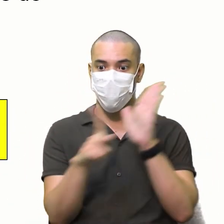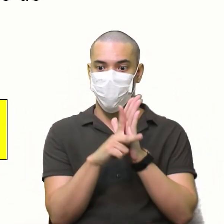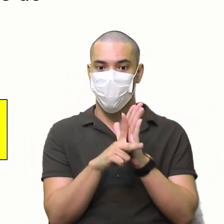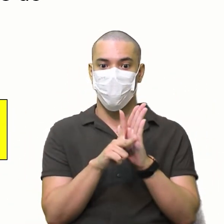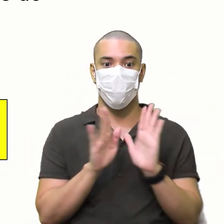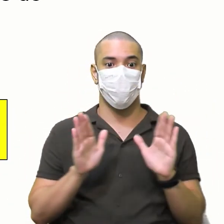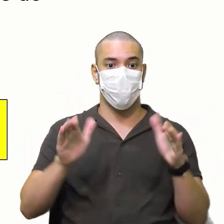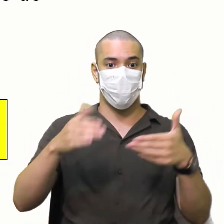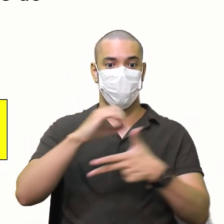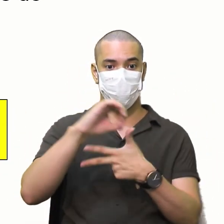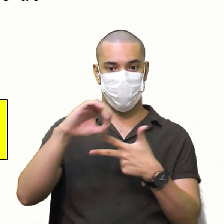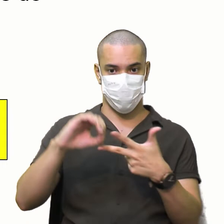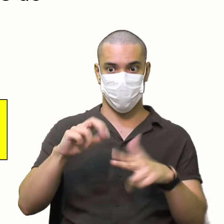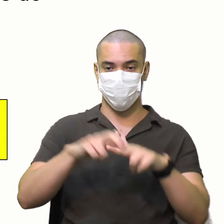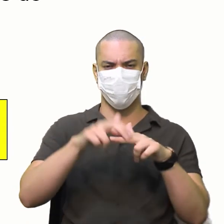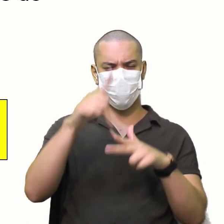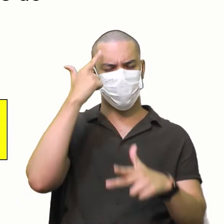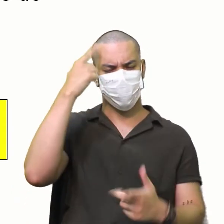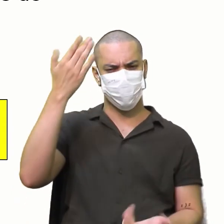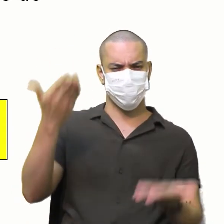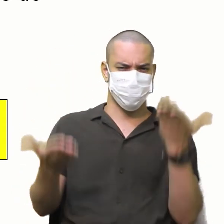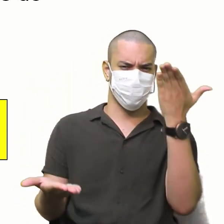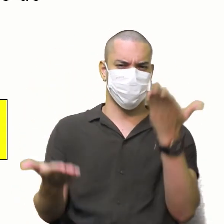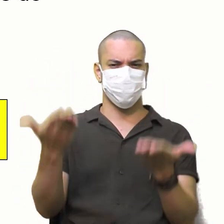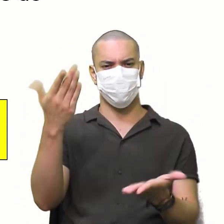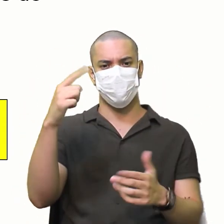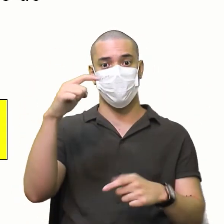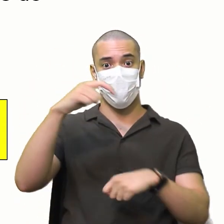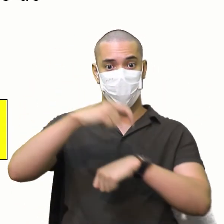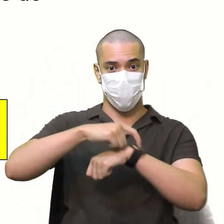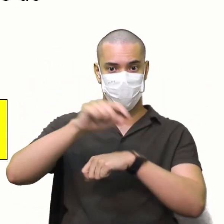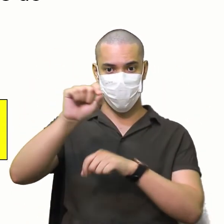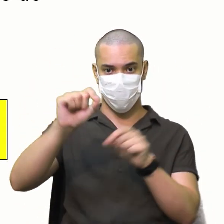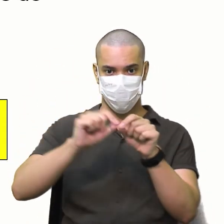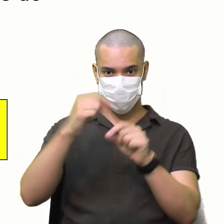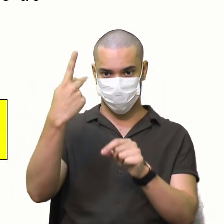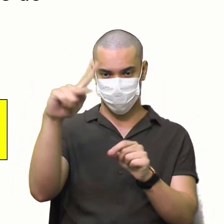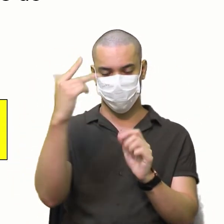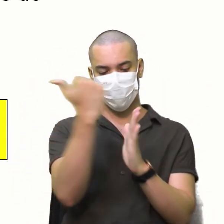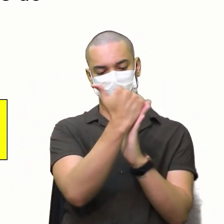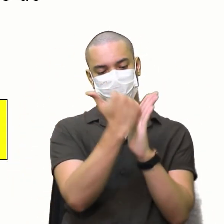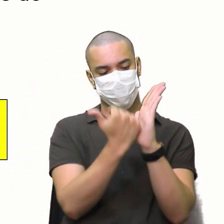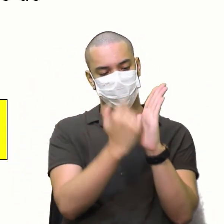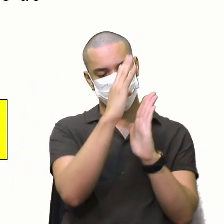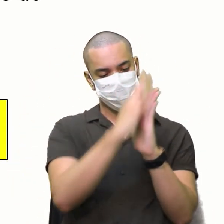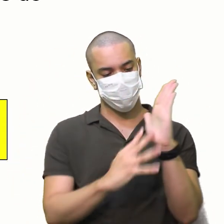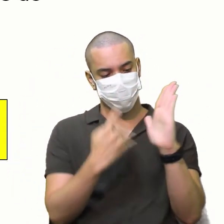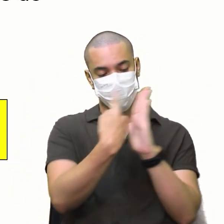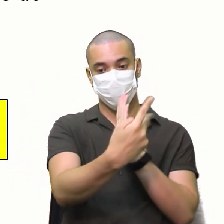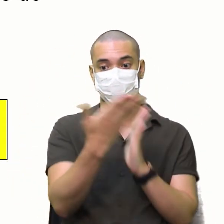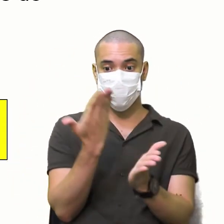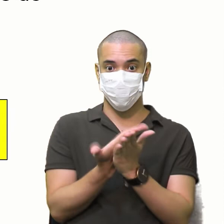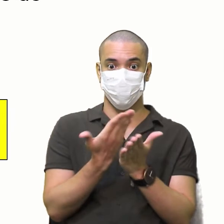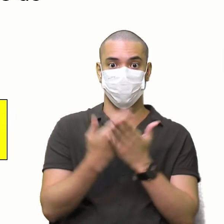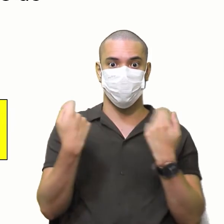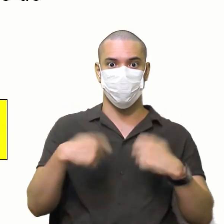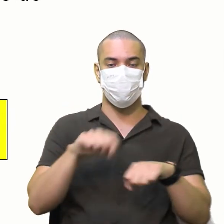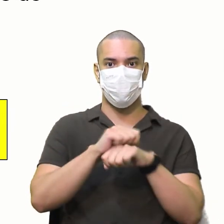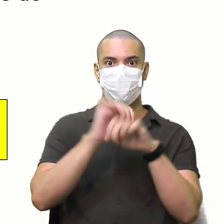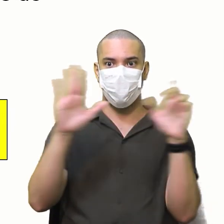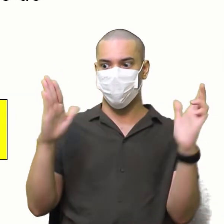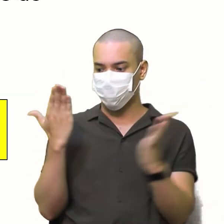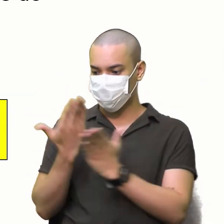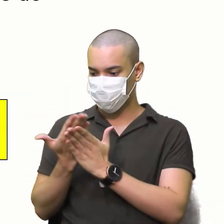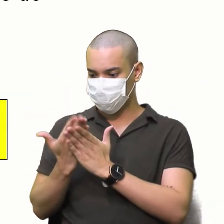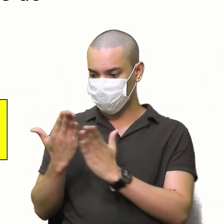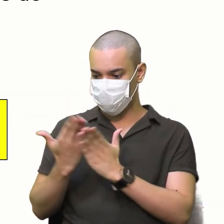Então você tem que Equilibrar direitinho Então na hora de fazer O seu cronograma De estudos Você tem que deixar Bem claro que Eu estou estudando